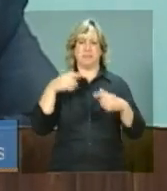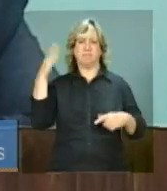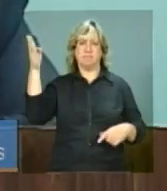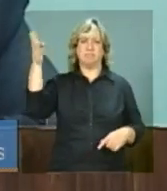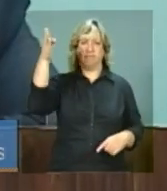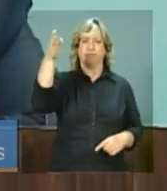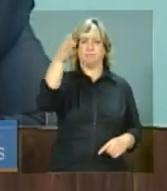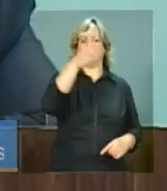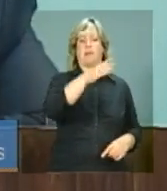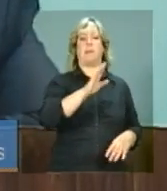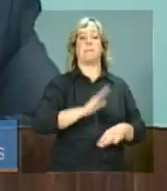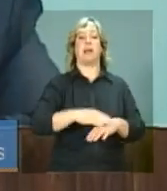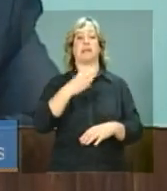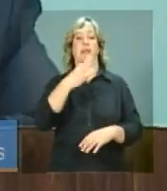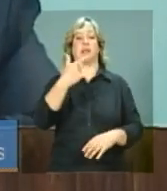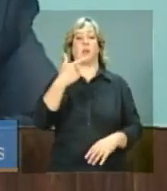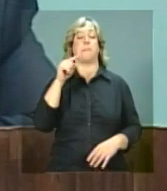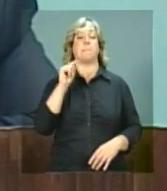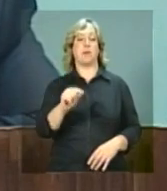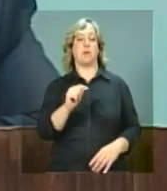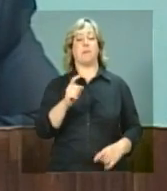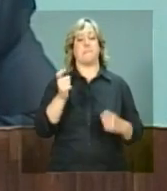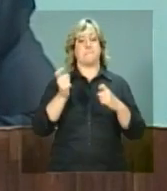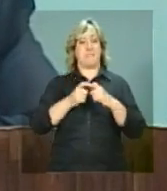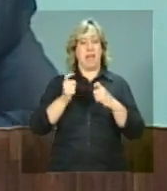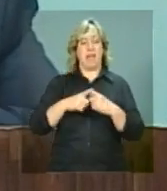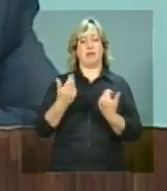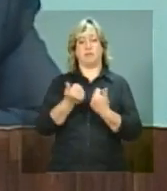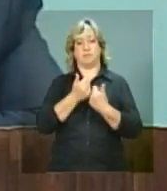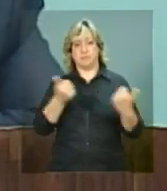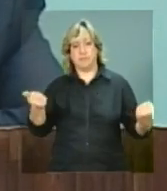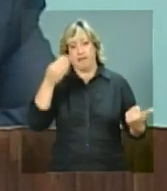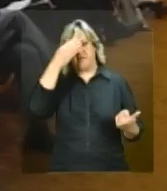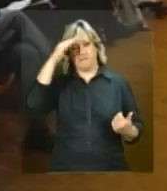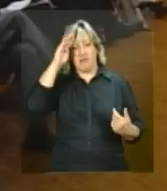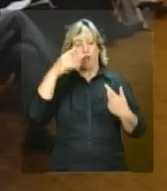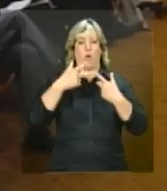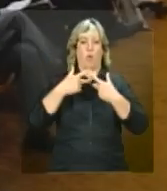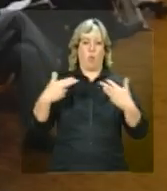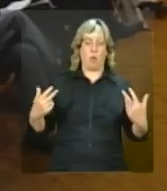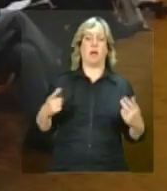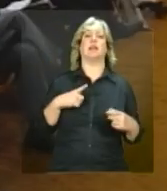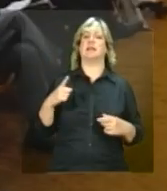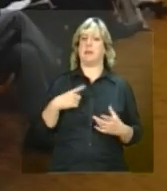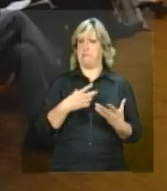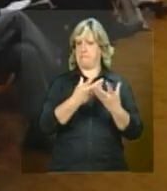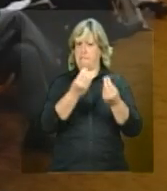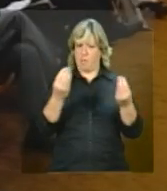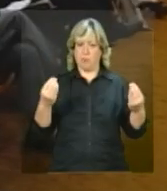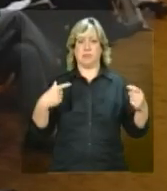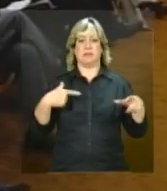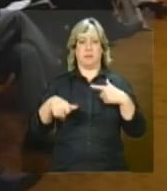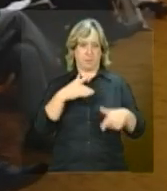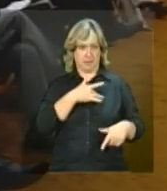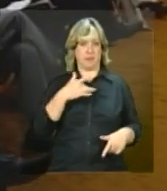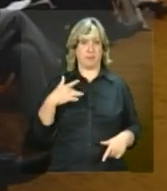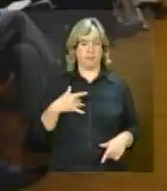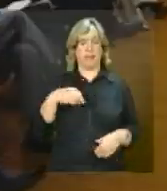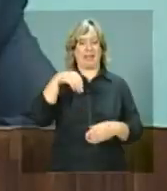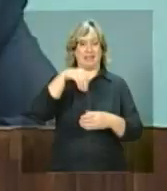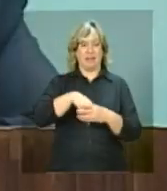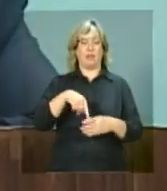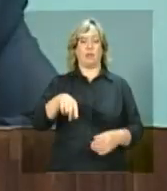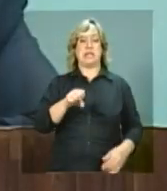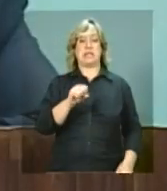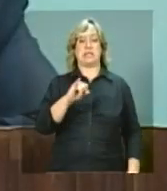32 mil médicos de saúde da família, enfermeiros, enfim, a gente tem uma capitalização muito grande do serviço de saúde. No sistema de formação de